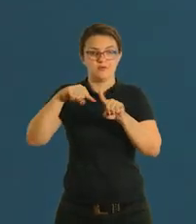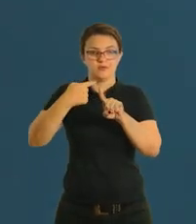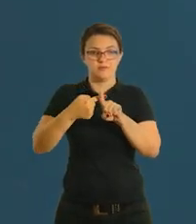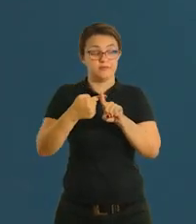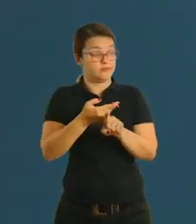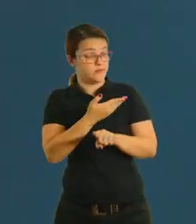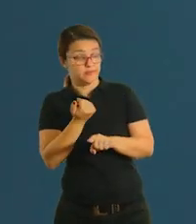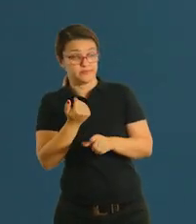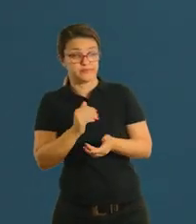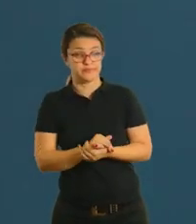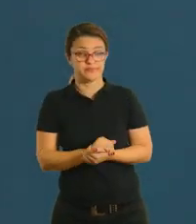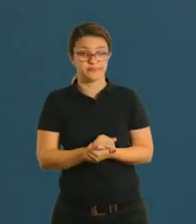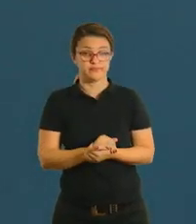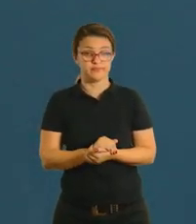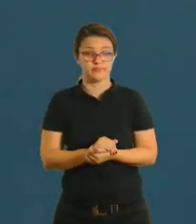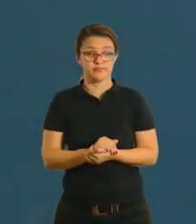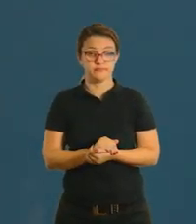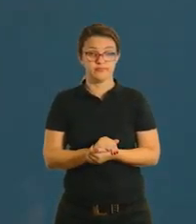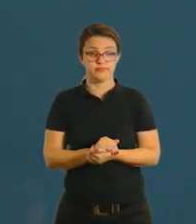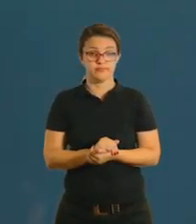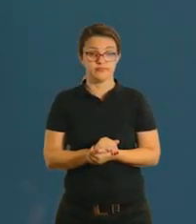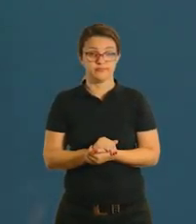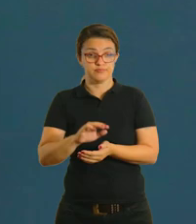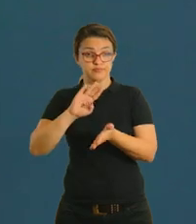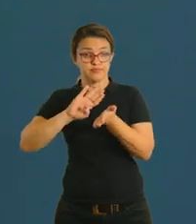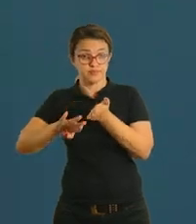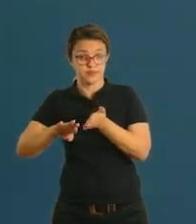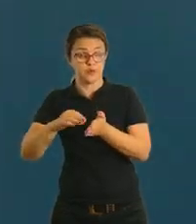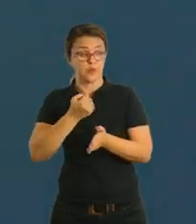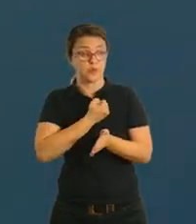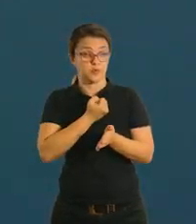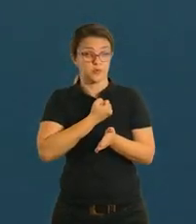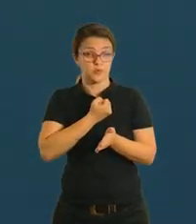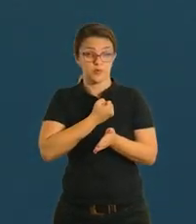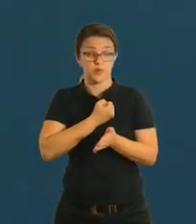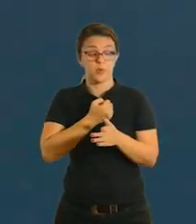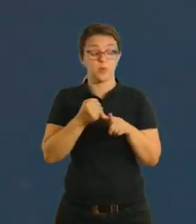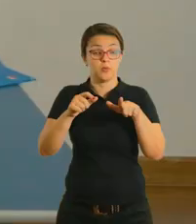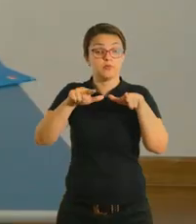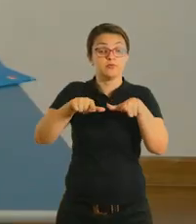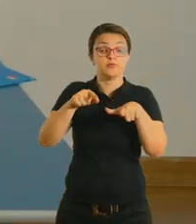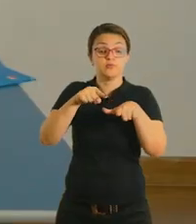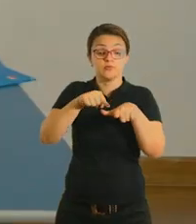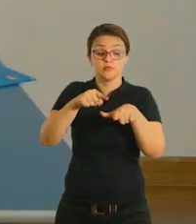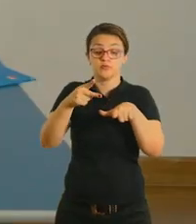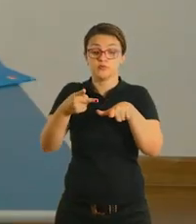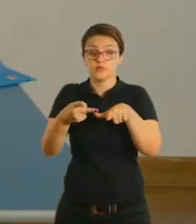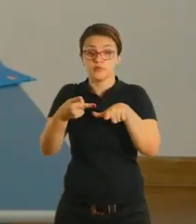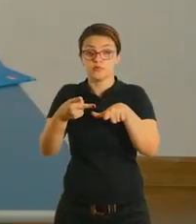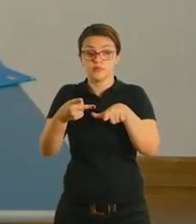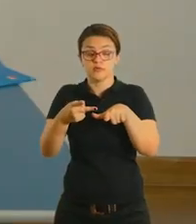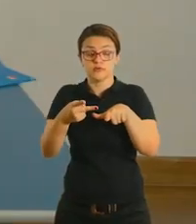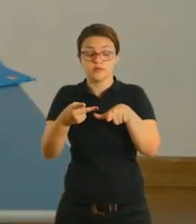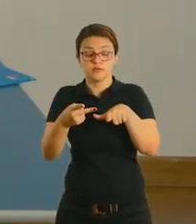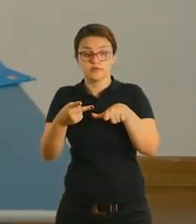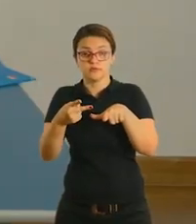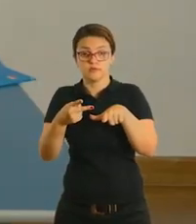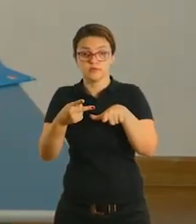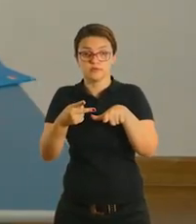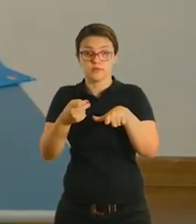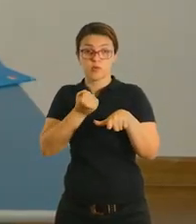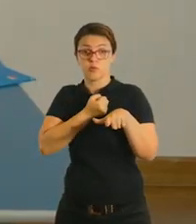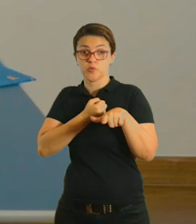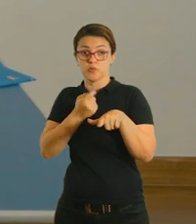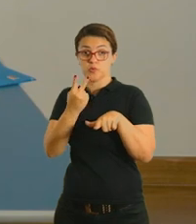possibilidade de soma? Vamos lá, Vinícius? Você agora não vai usar mais esses números. Você vai contar aqui um,